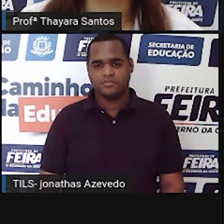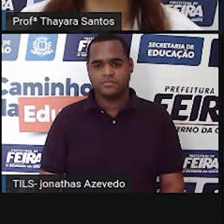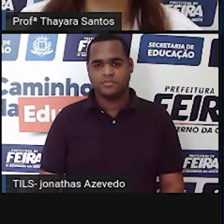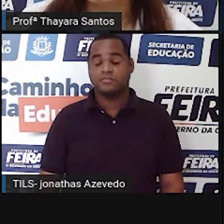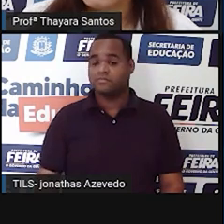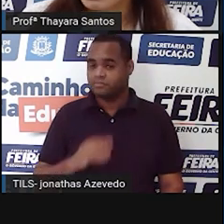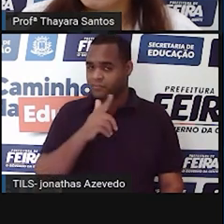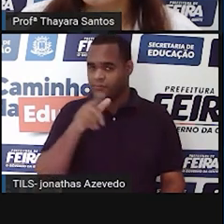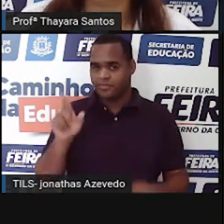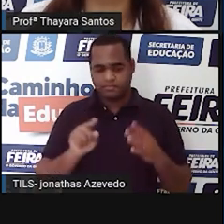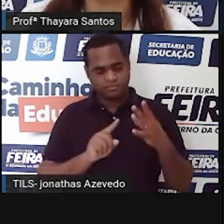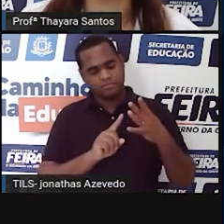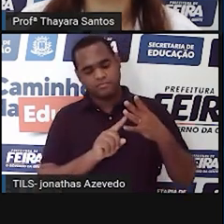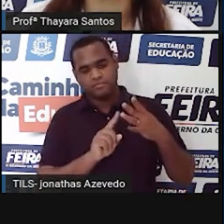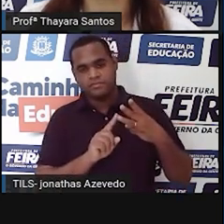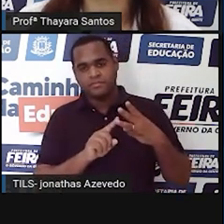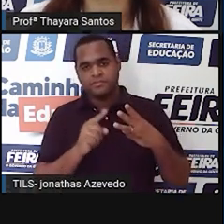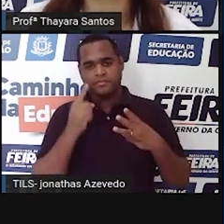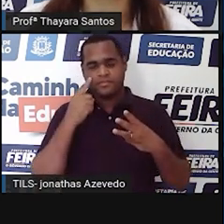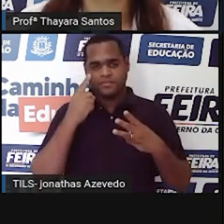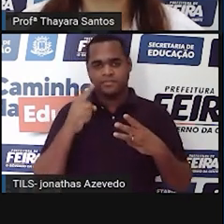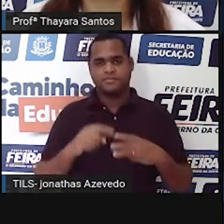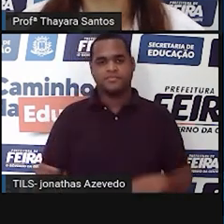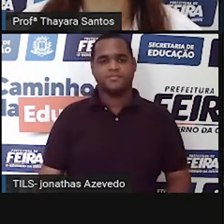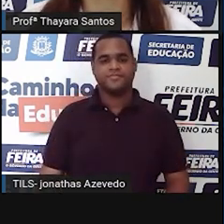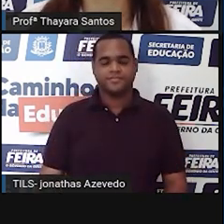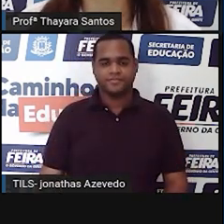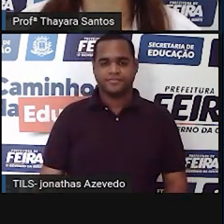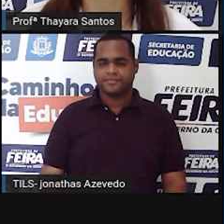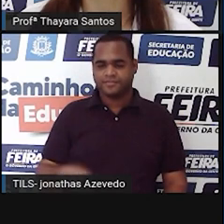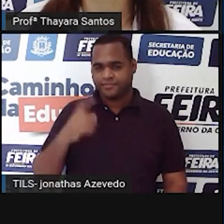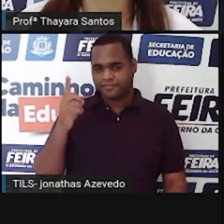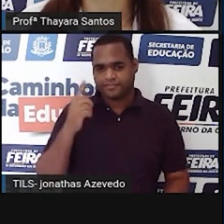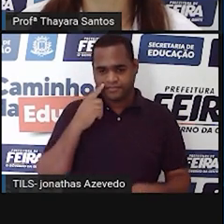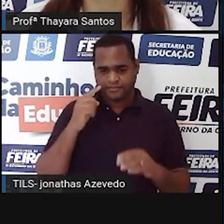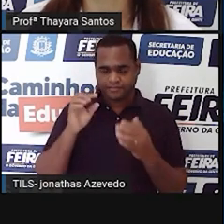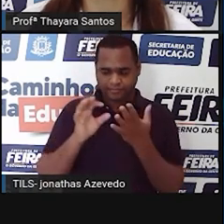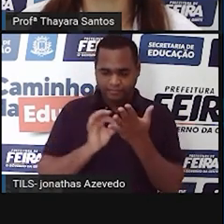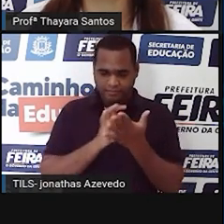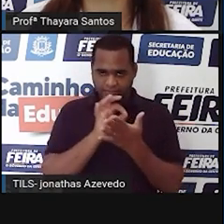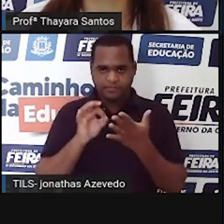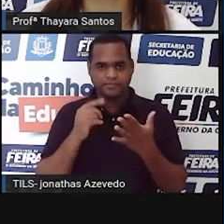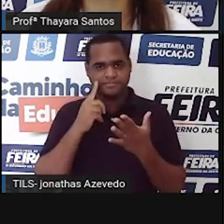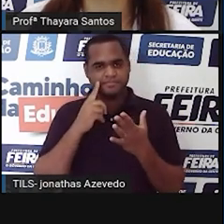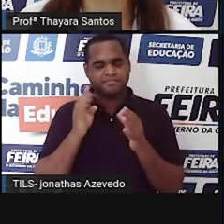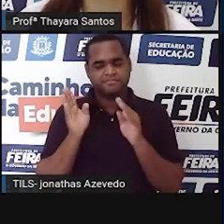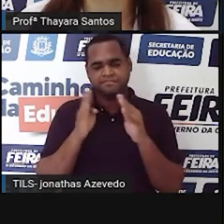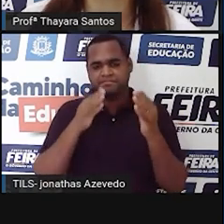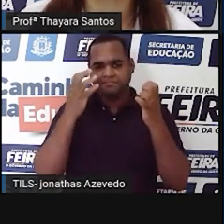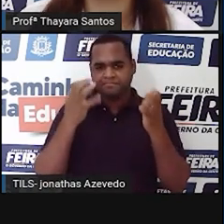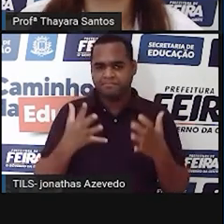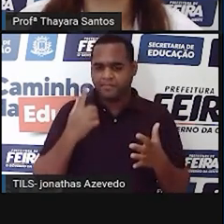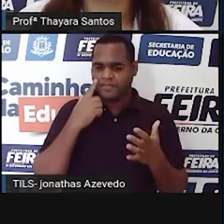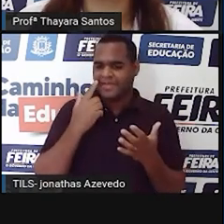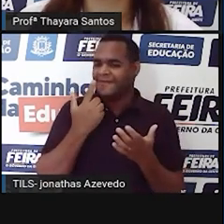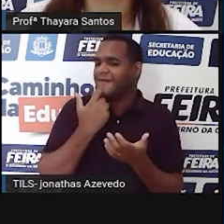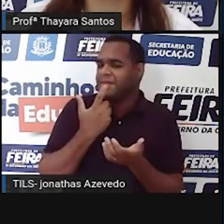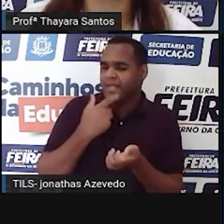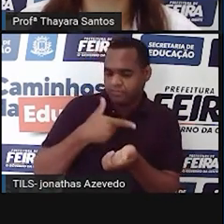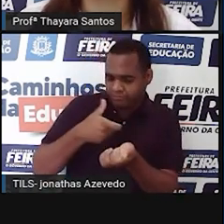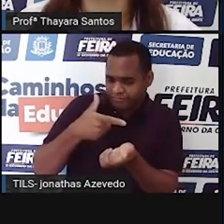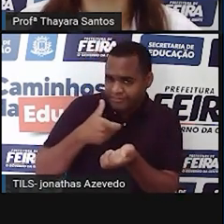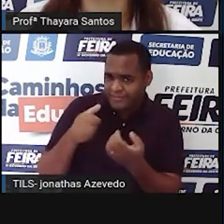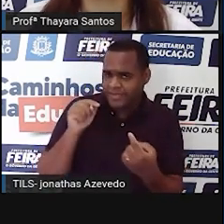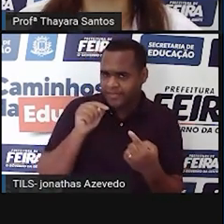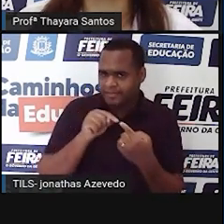Vamos para a próxima. Acabou o tempo. A primeira vez que as células foram observadas foi uma amostra de sangue. Essa